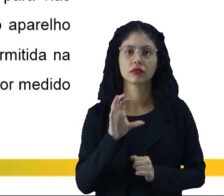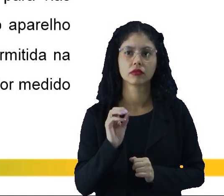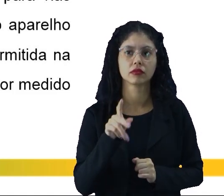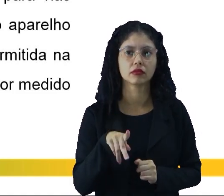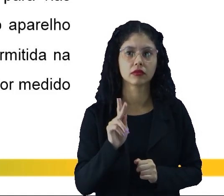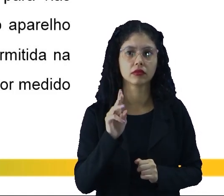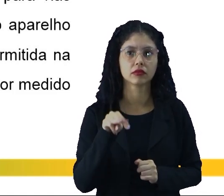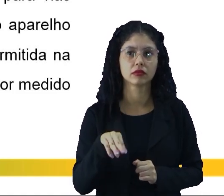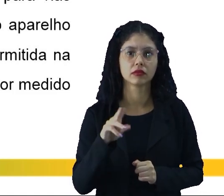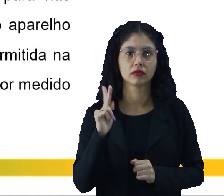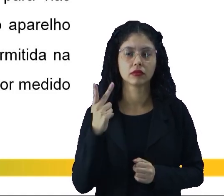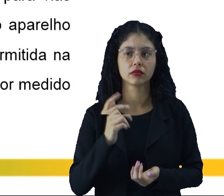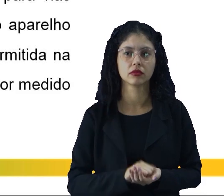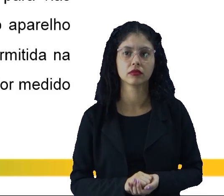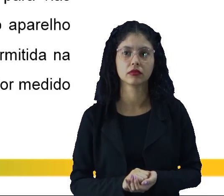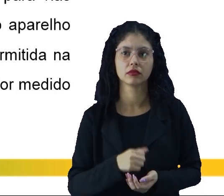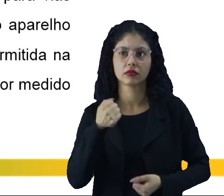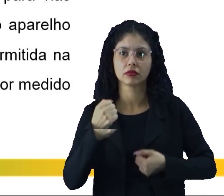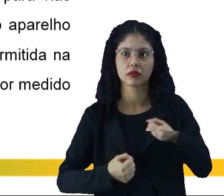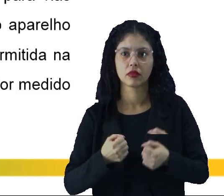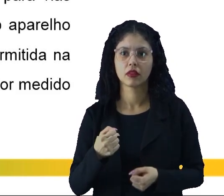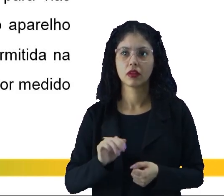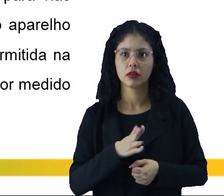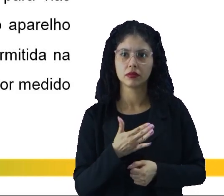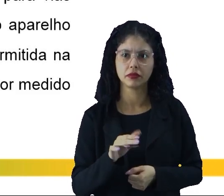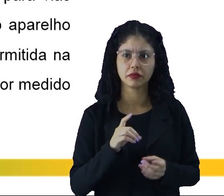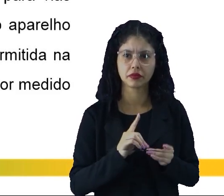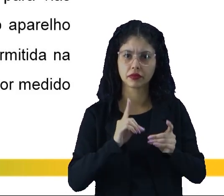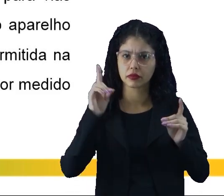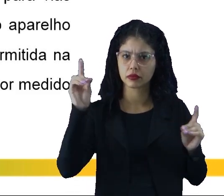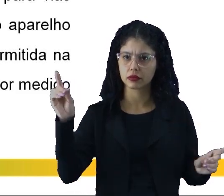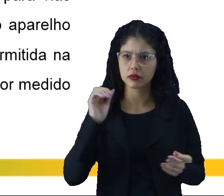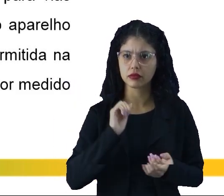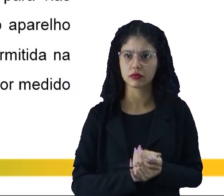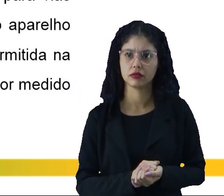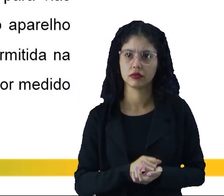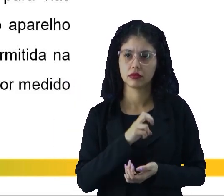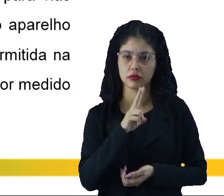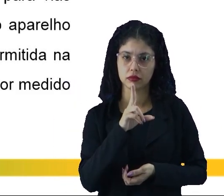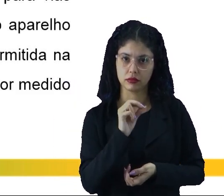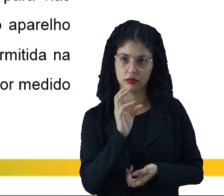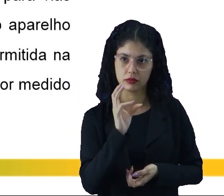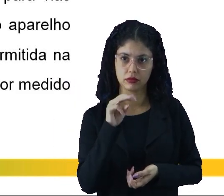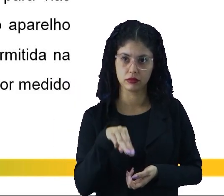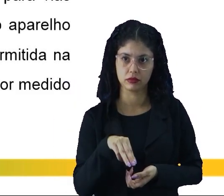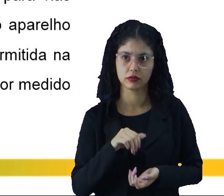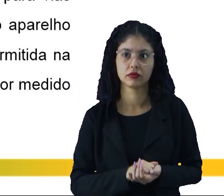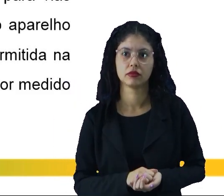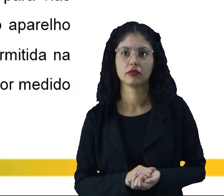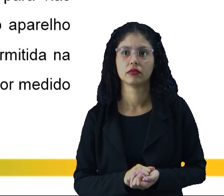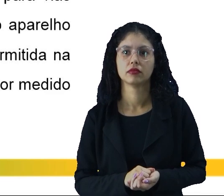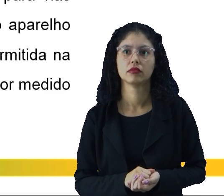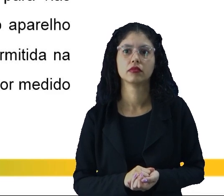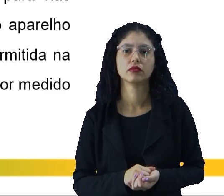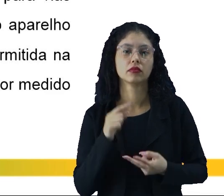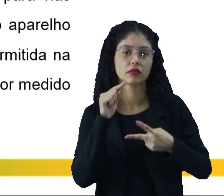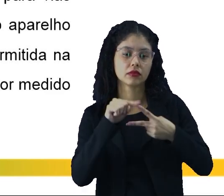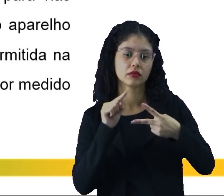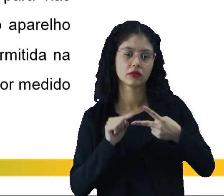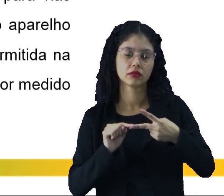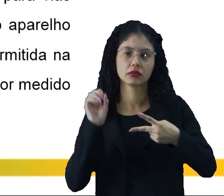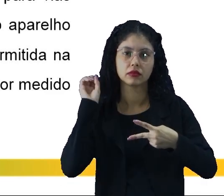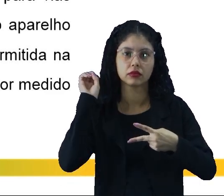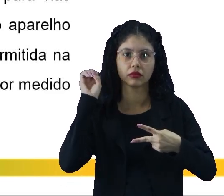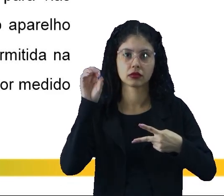80 km por hora, um carro percorre uma distância de 50 centímetros entre os dois